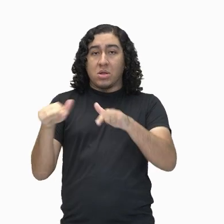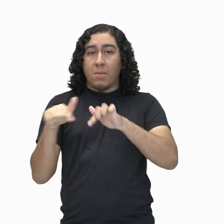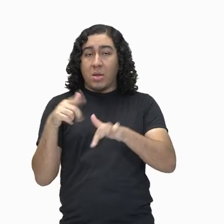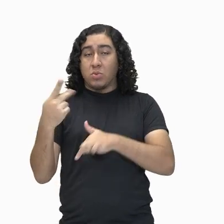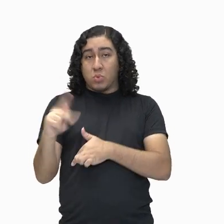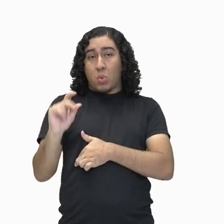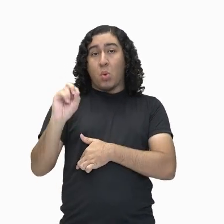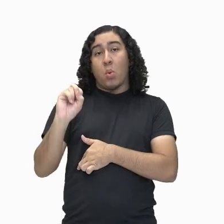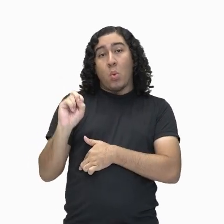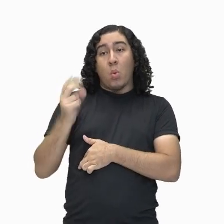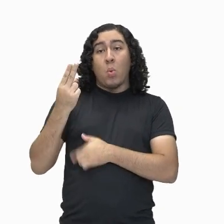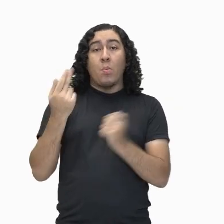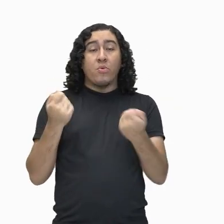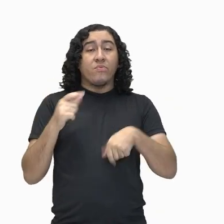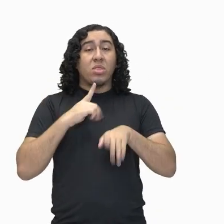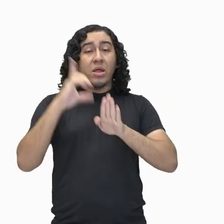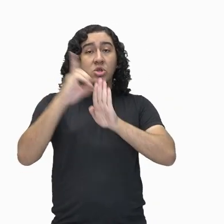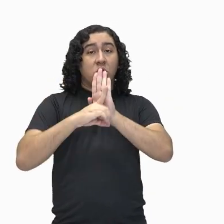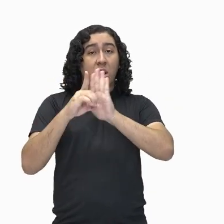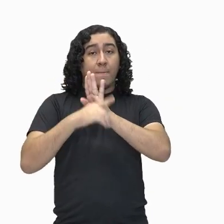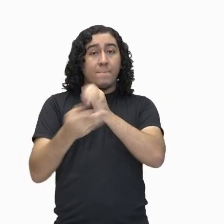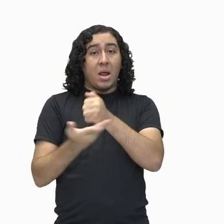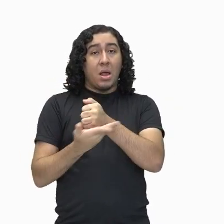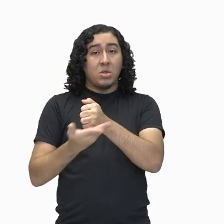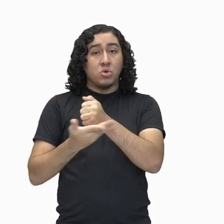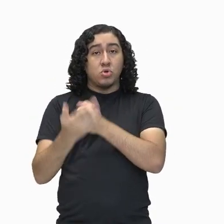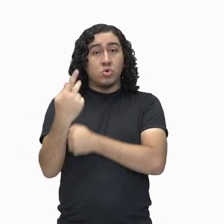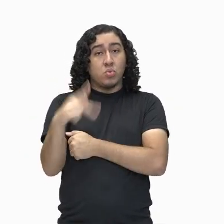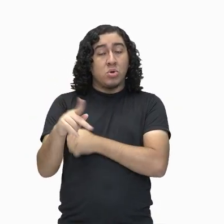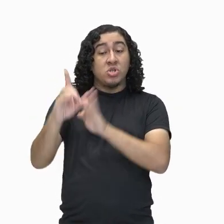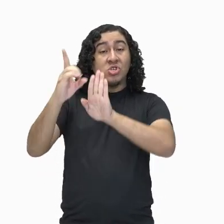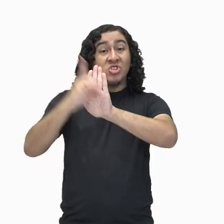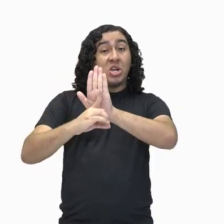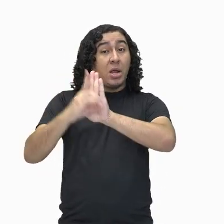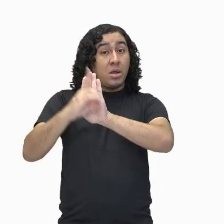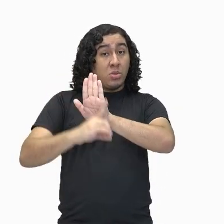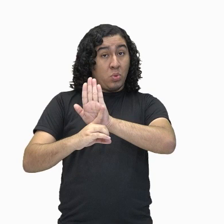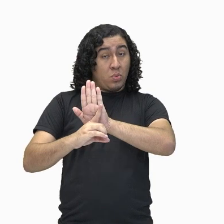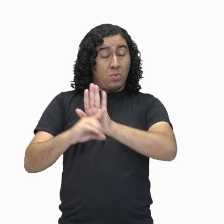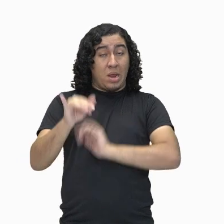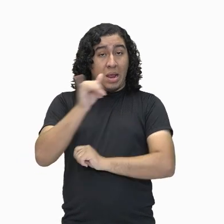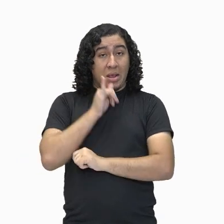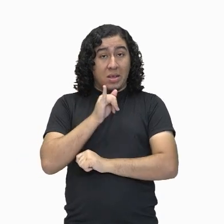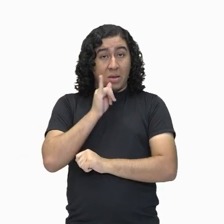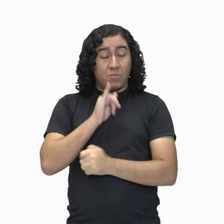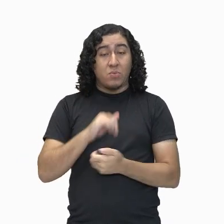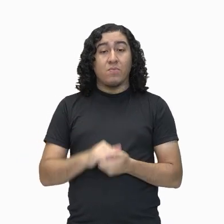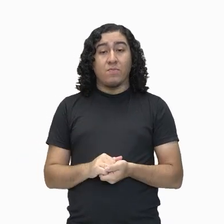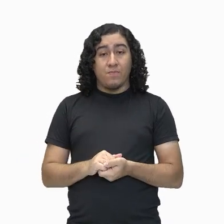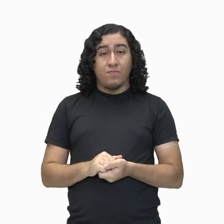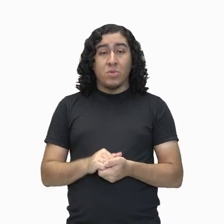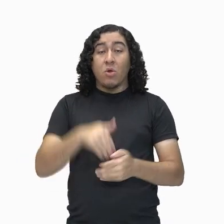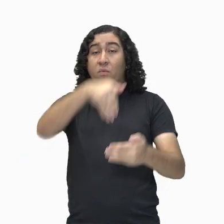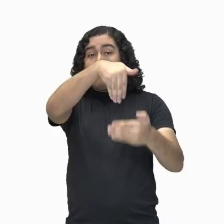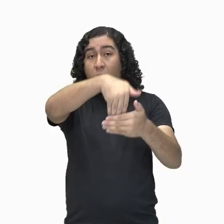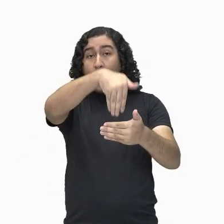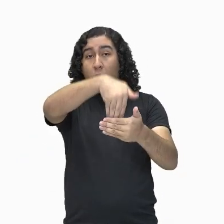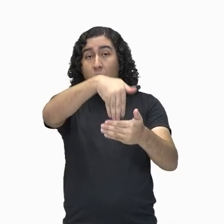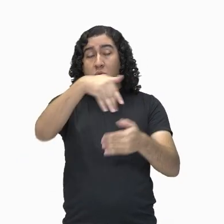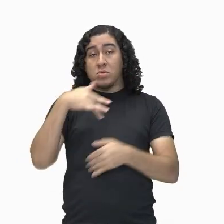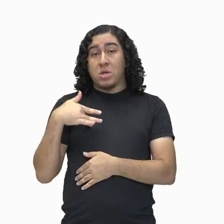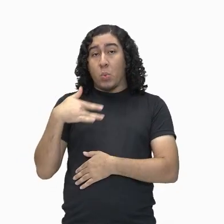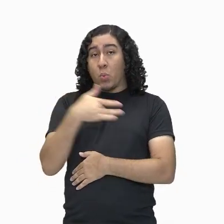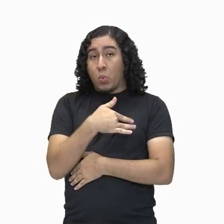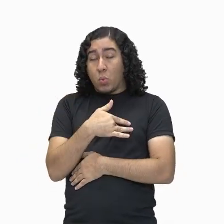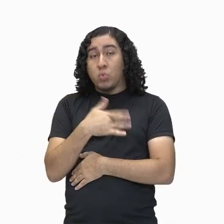acesso até a direitos básicos. Direitos básicos como voto, saúde,